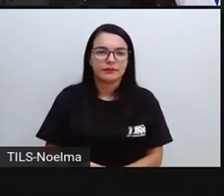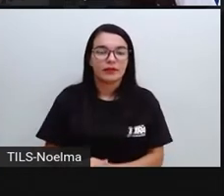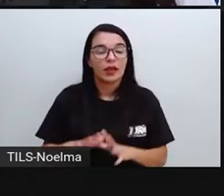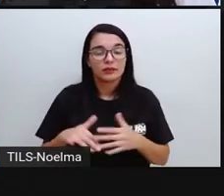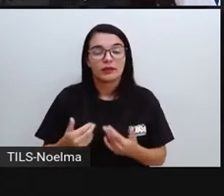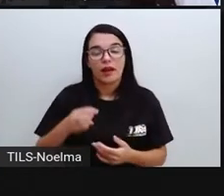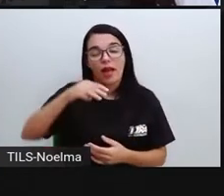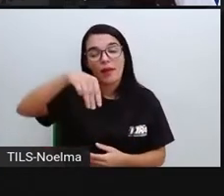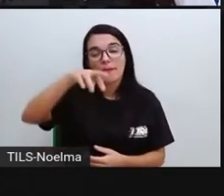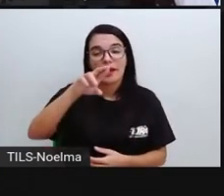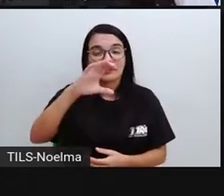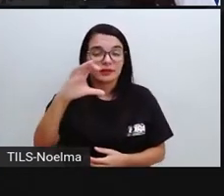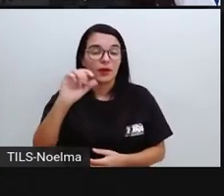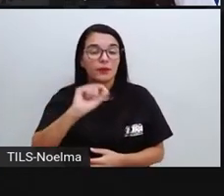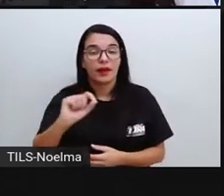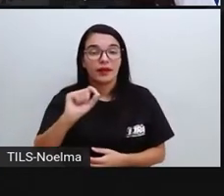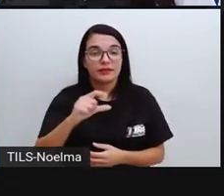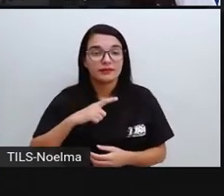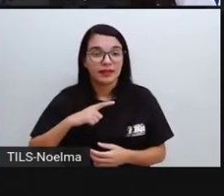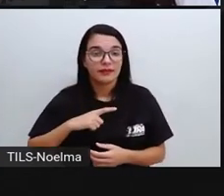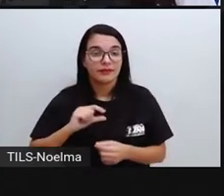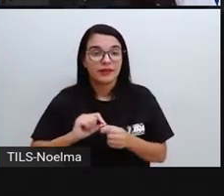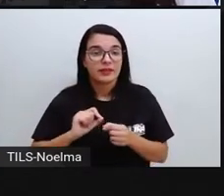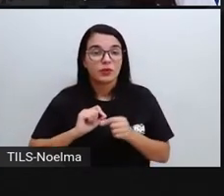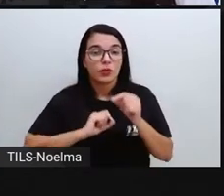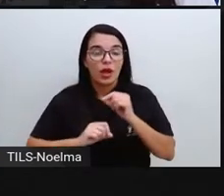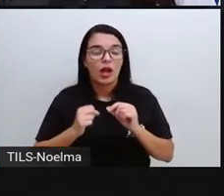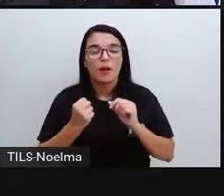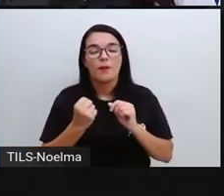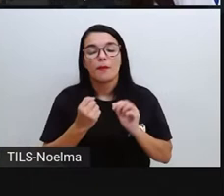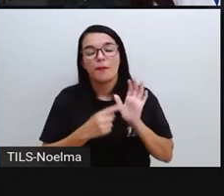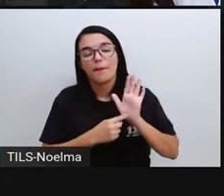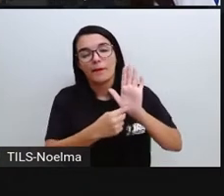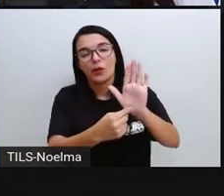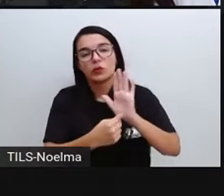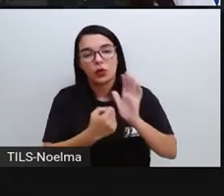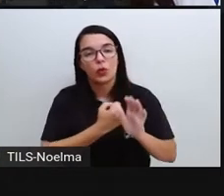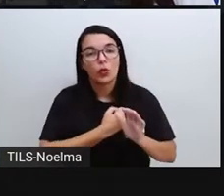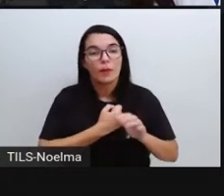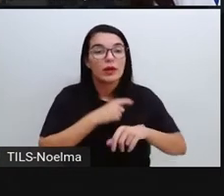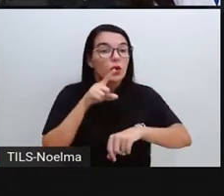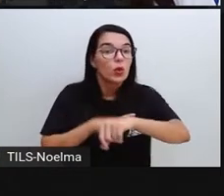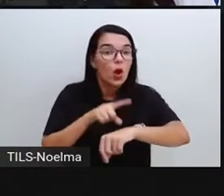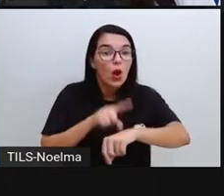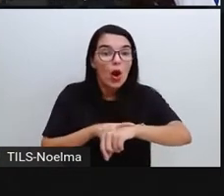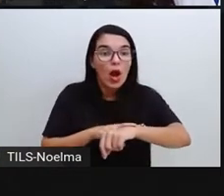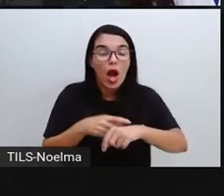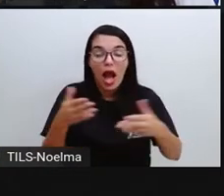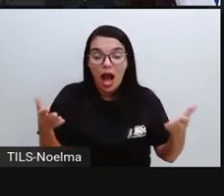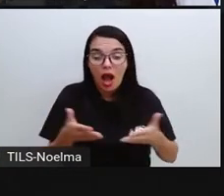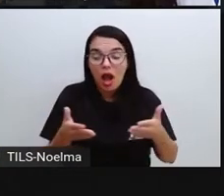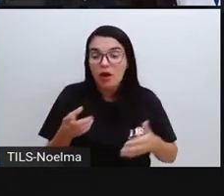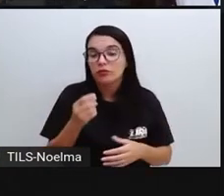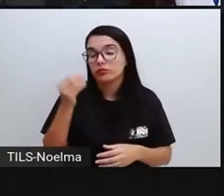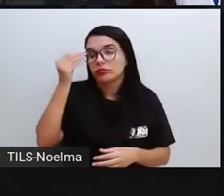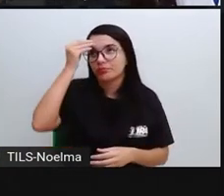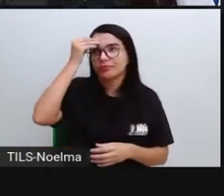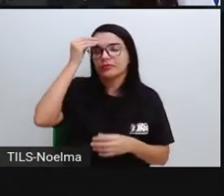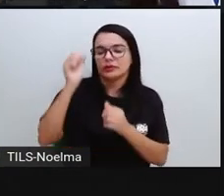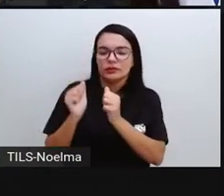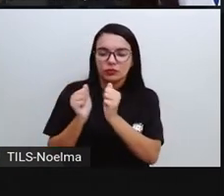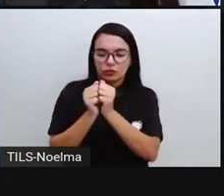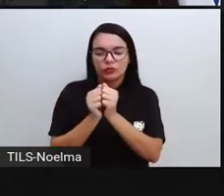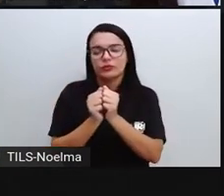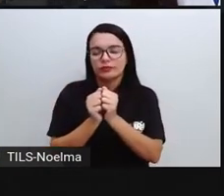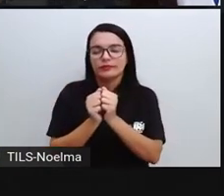MRC, como eu disse pra vocês, tem a função de exibir o número atual, né? Que foi guardado na memória a partir dessa junção aí do